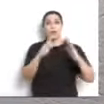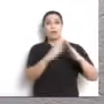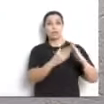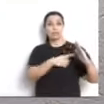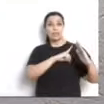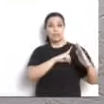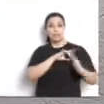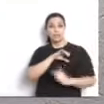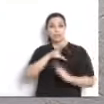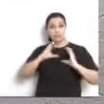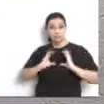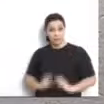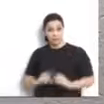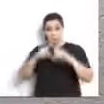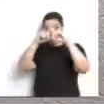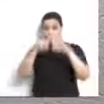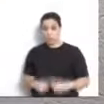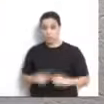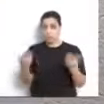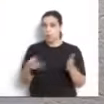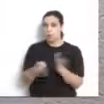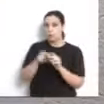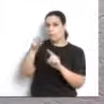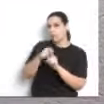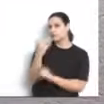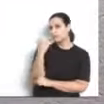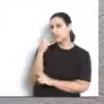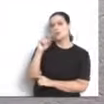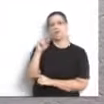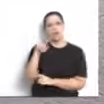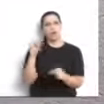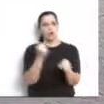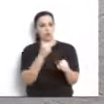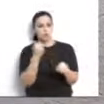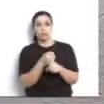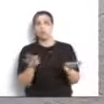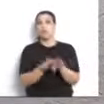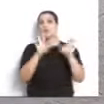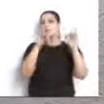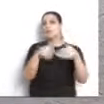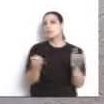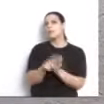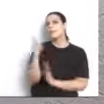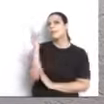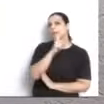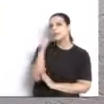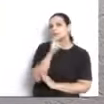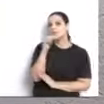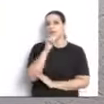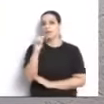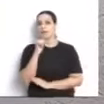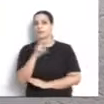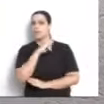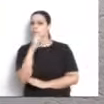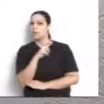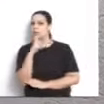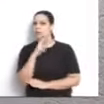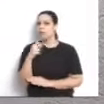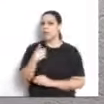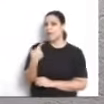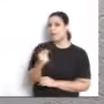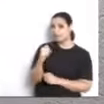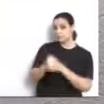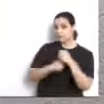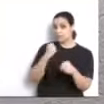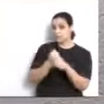Cidadã, que será licitada agora aqui no mês de fevereiro e que também vai por fim a uma mentira contada ao povo de Cascavel nesses últimos